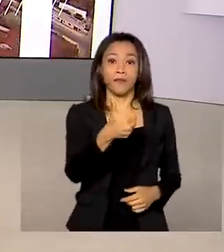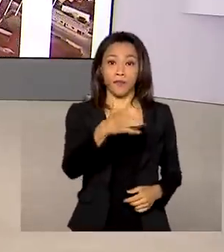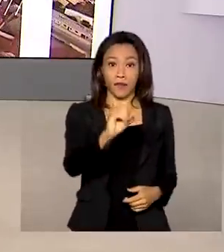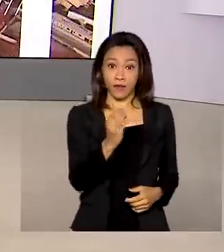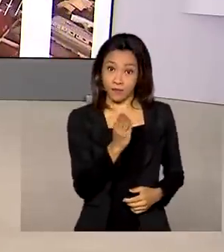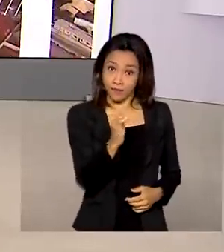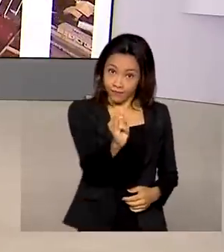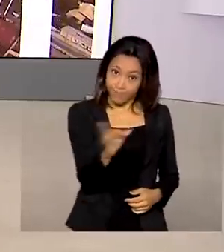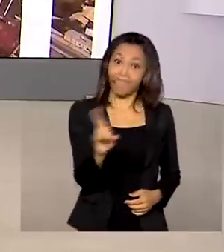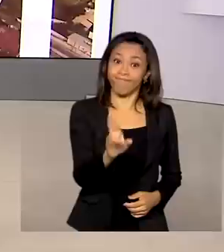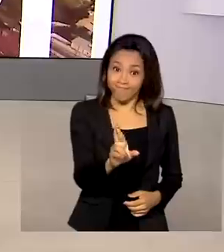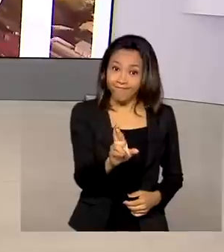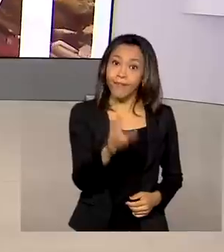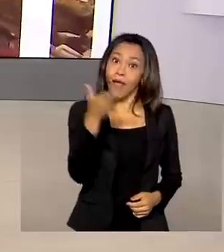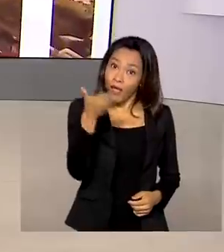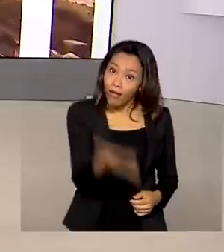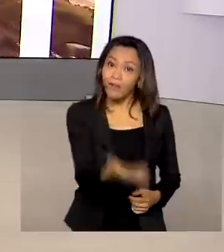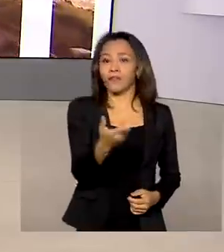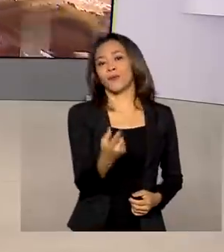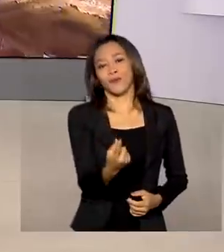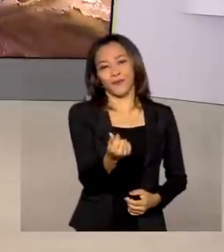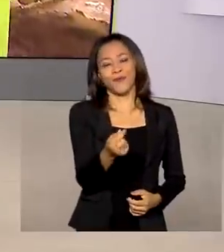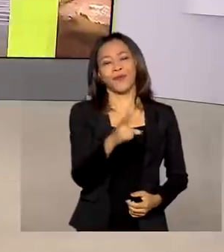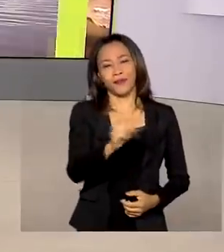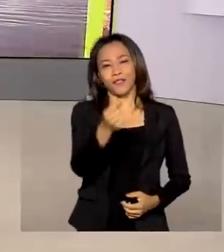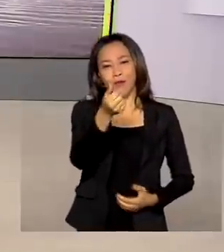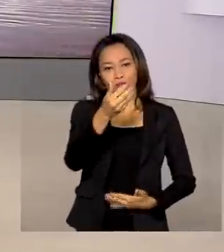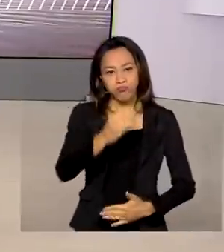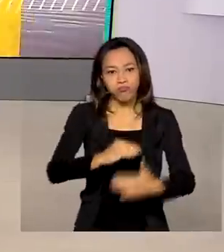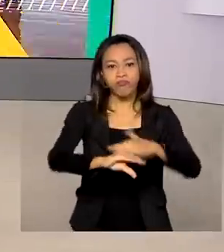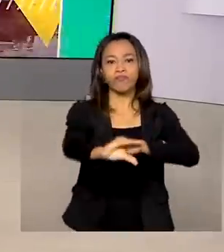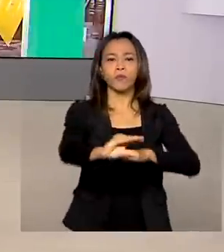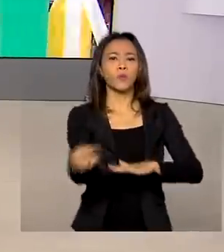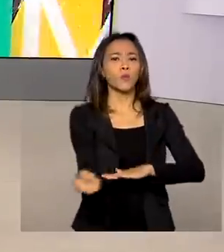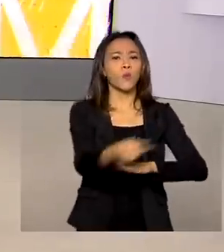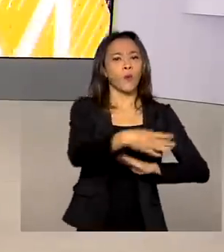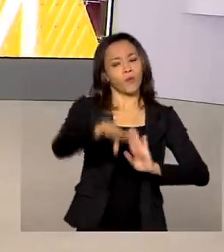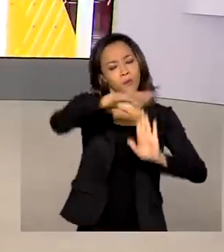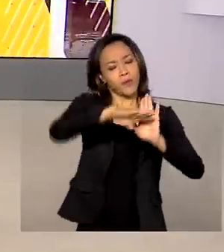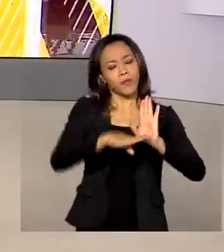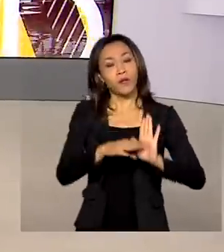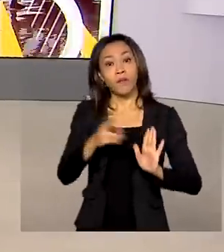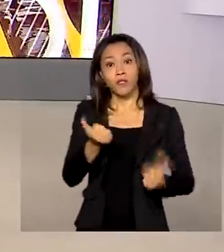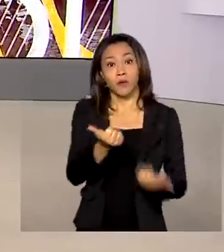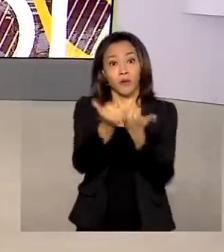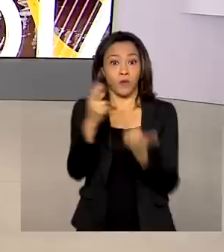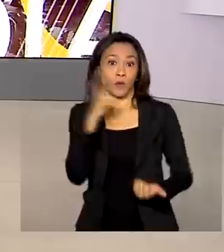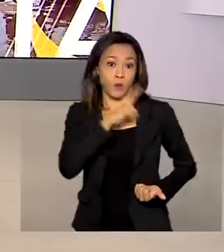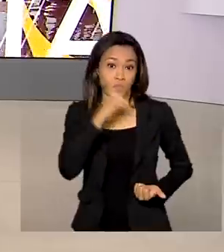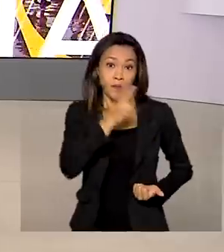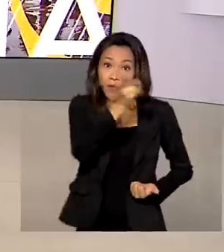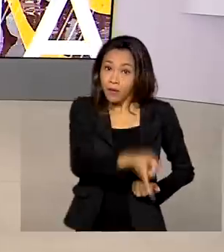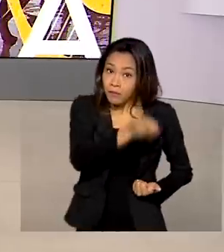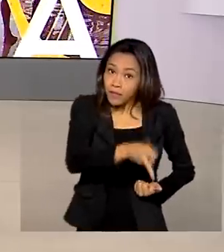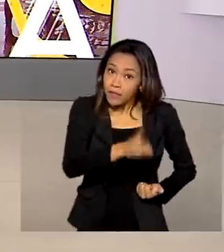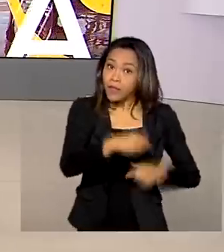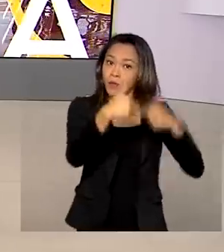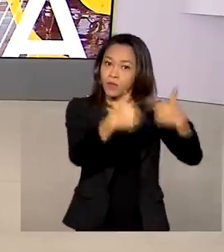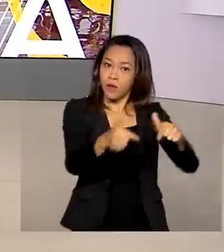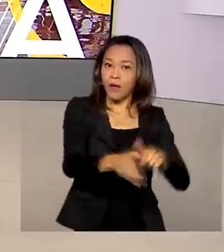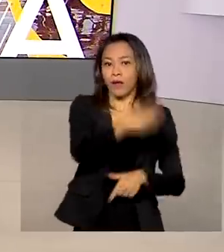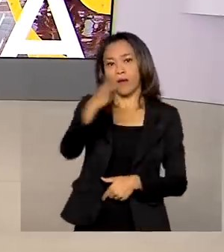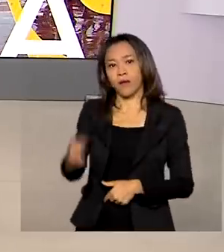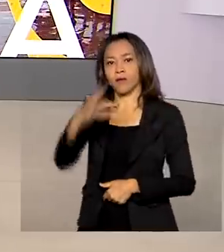bilhões de reais, esse é o valor que será investido no novo programa emergencial de manutenção do emprego e da renda